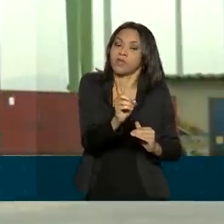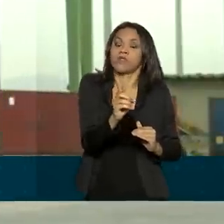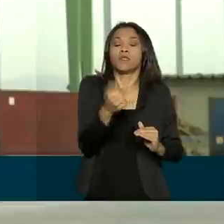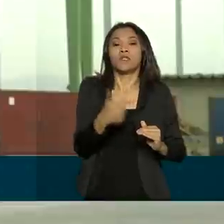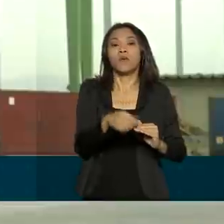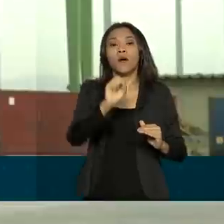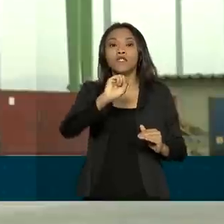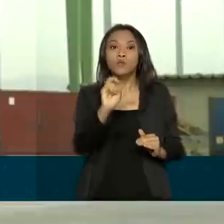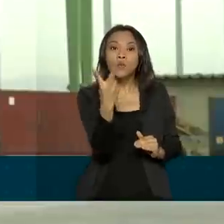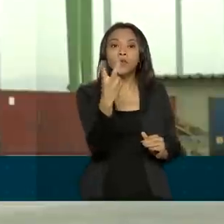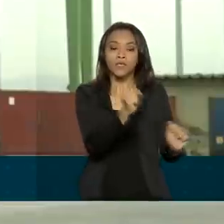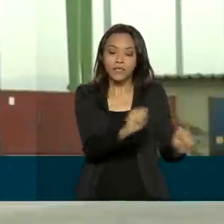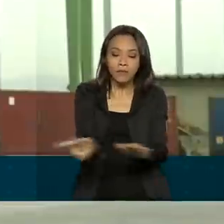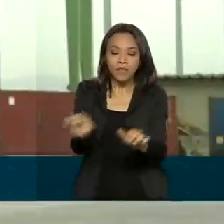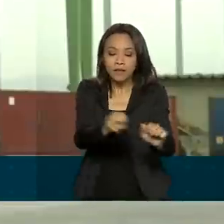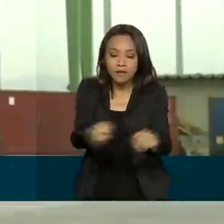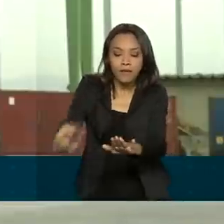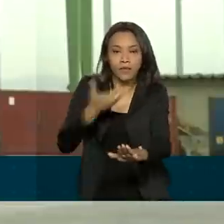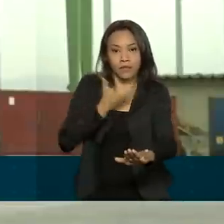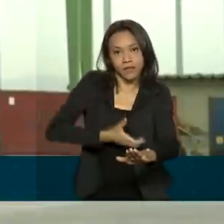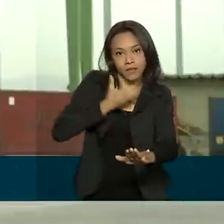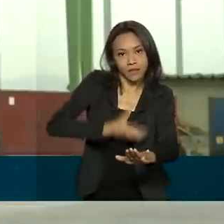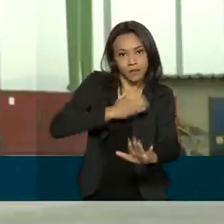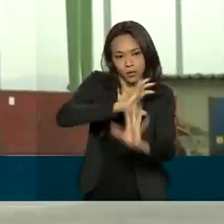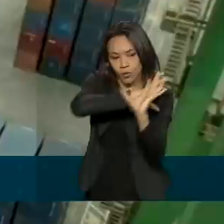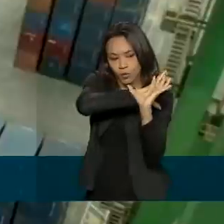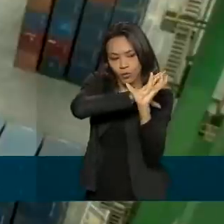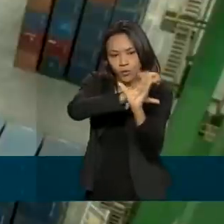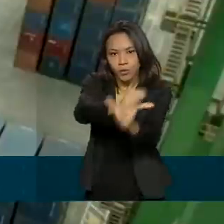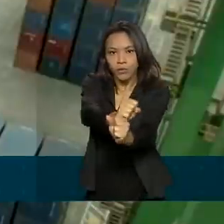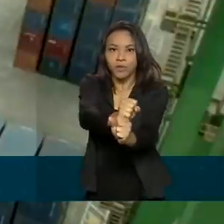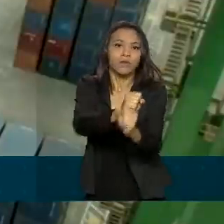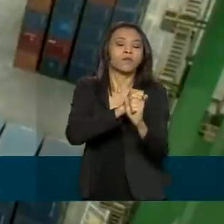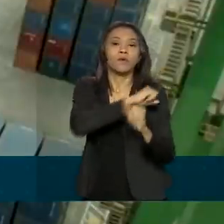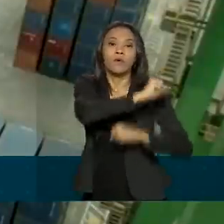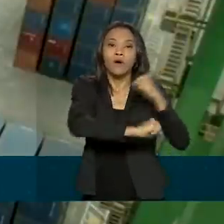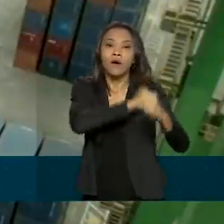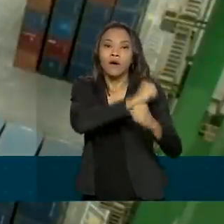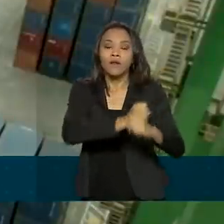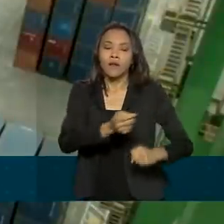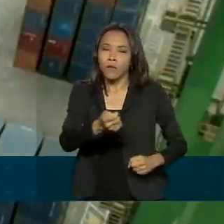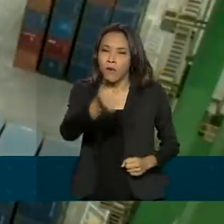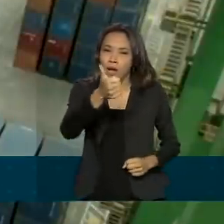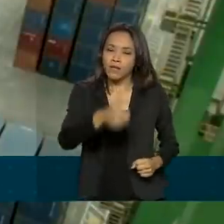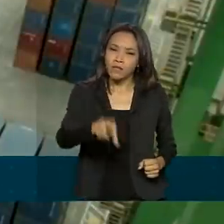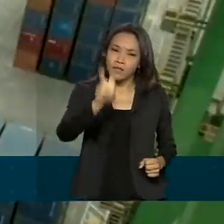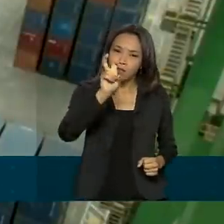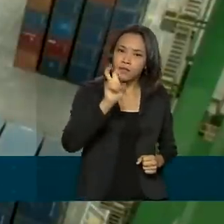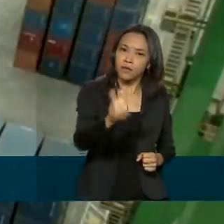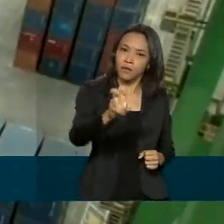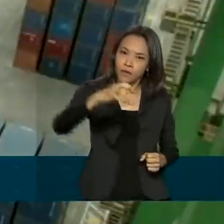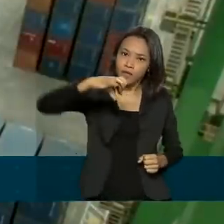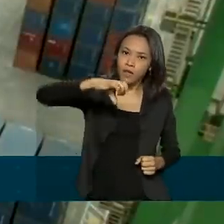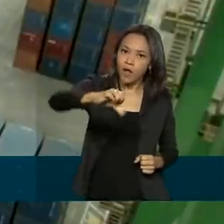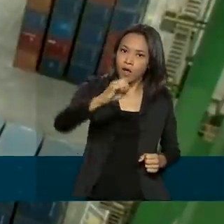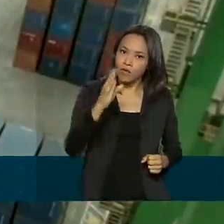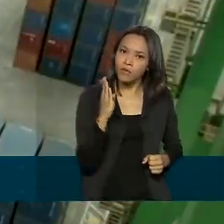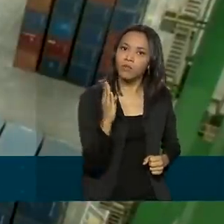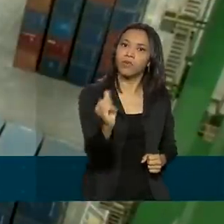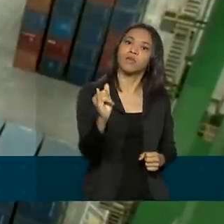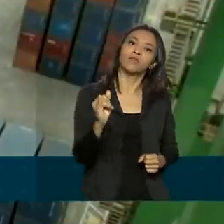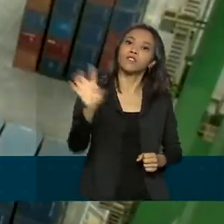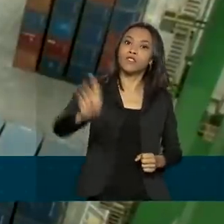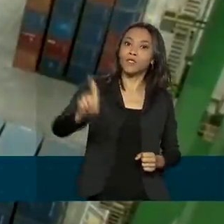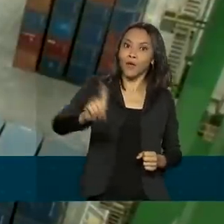semanas de dezembro, o saldo no acumulado do ano é de quase 59 bilhões de dólares